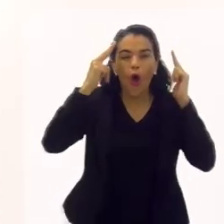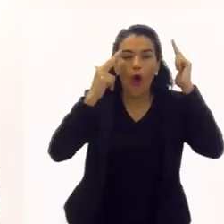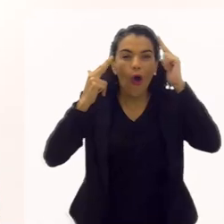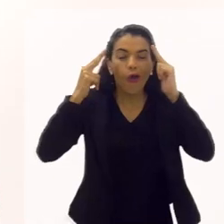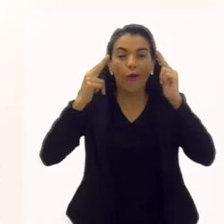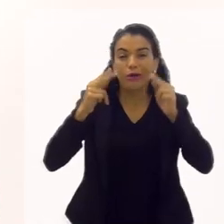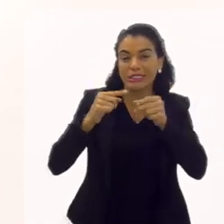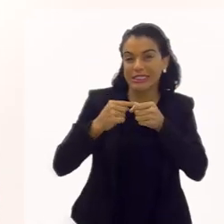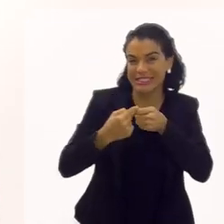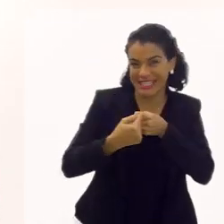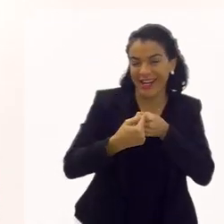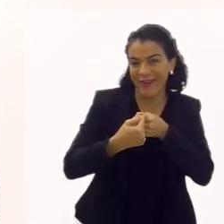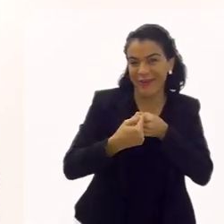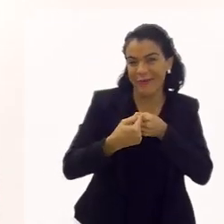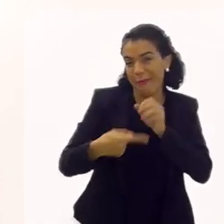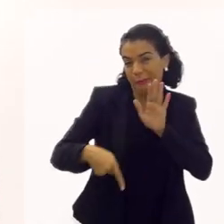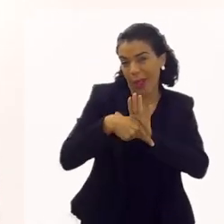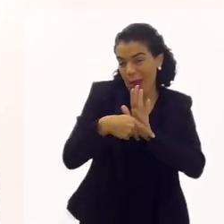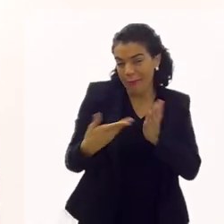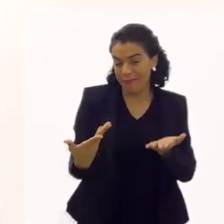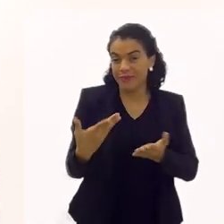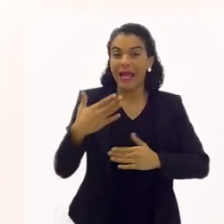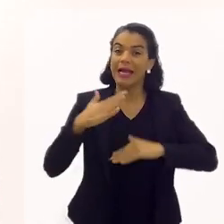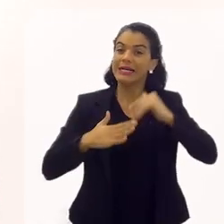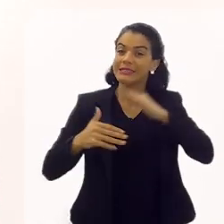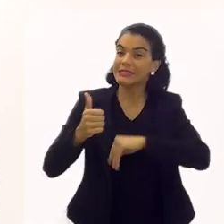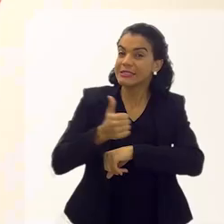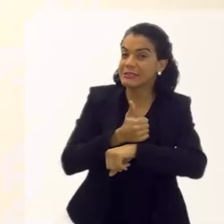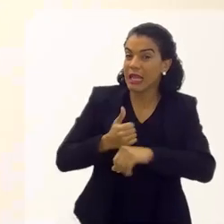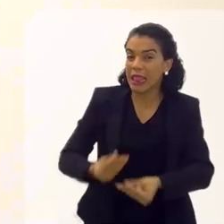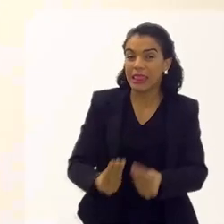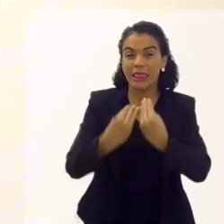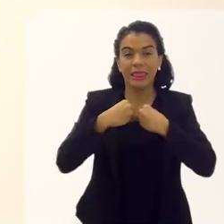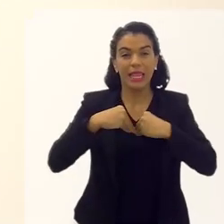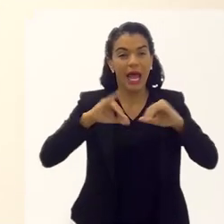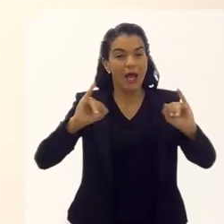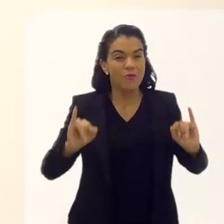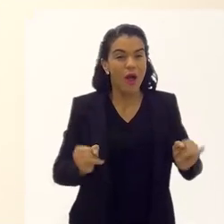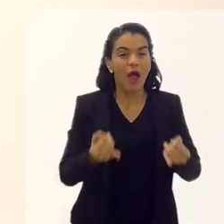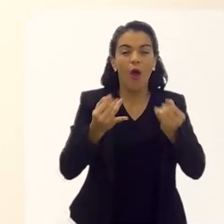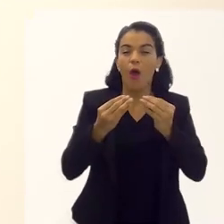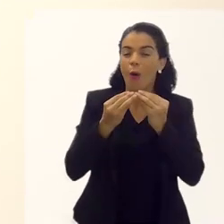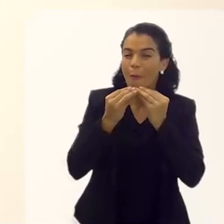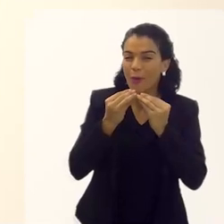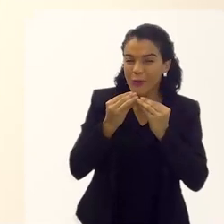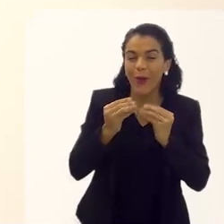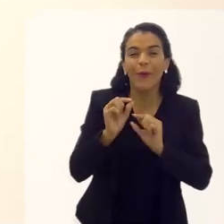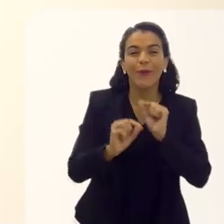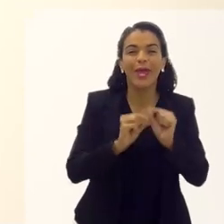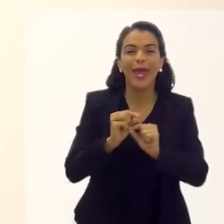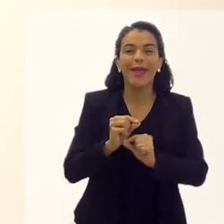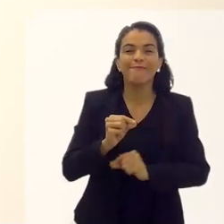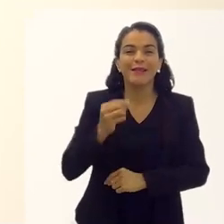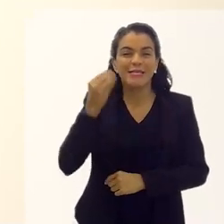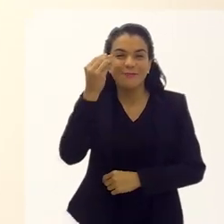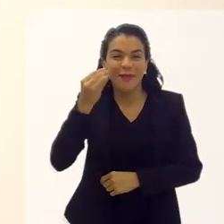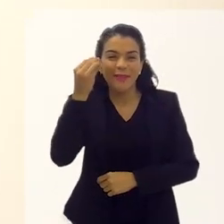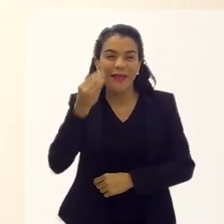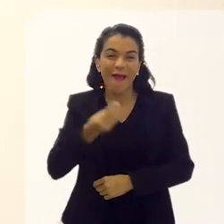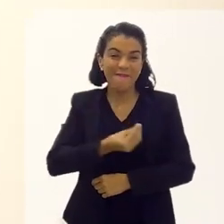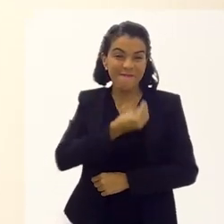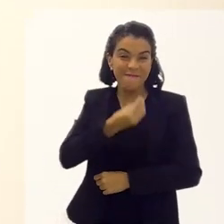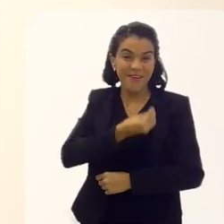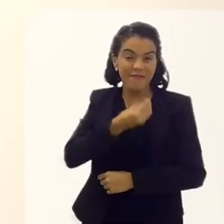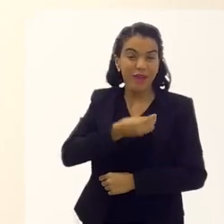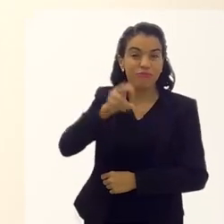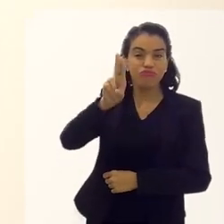a Sônia era do interior. E eu digo sempre o seguinte, essa profissão dá uma oportunidade de você viver vidas que você talvez